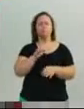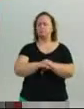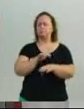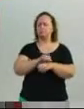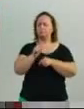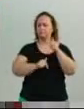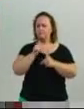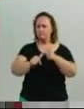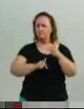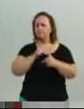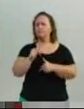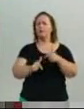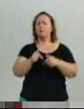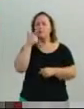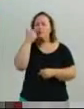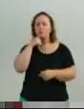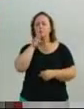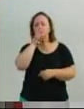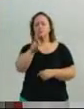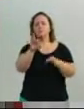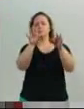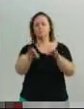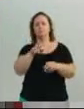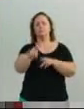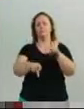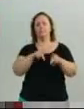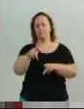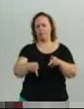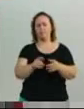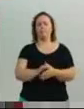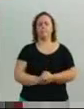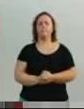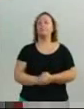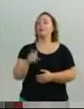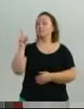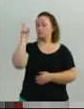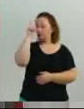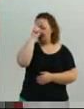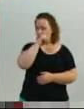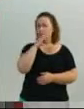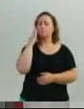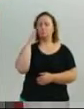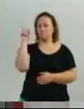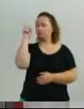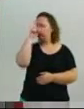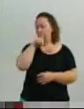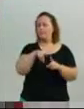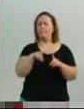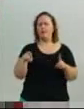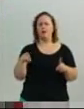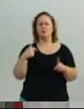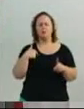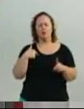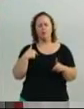em dar o retorno para a população. Sei que não é fácil, é difícil, mas minha parte como vereador tenho